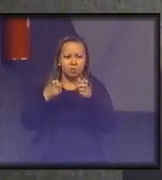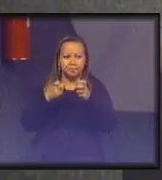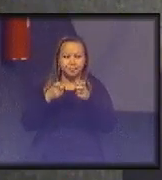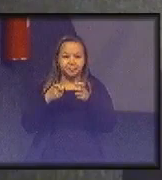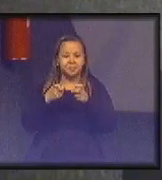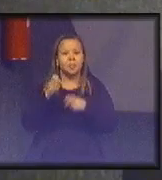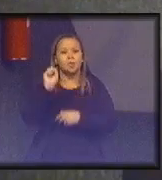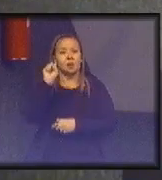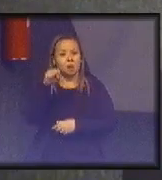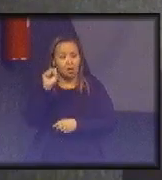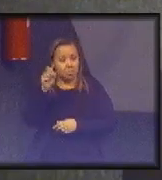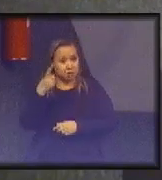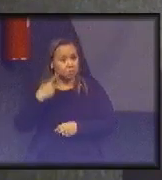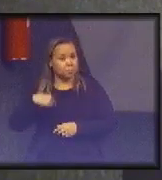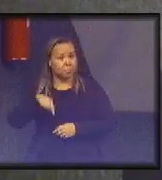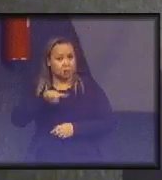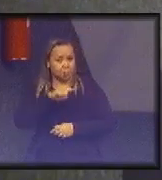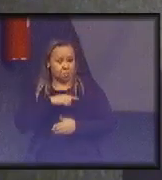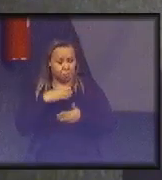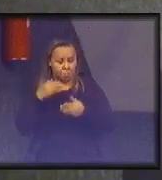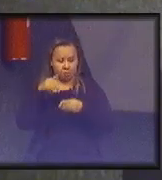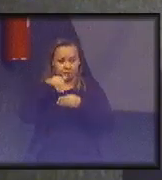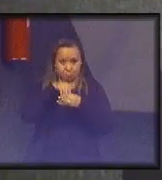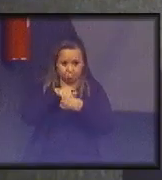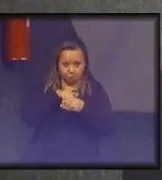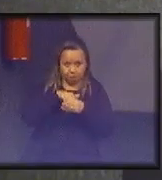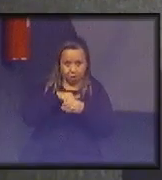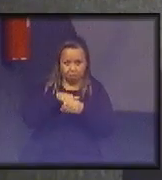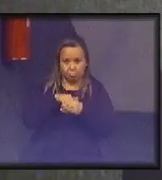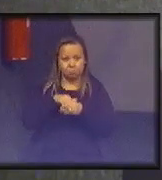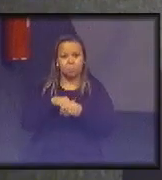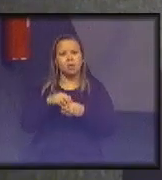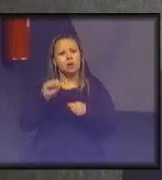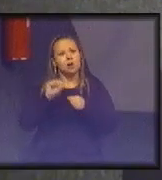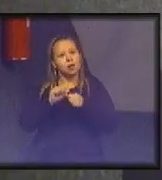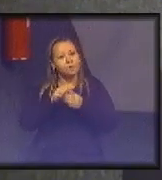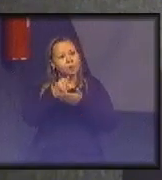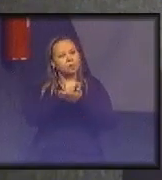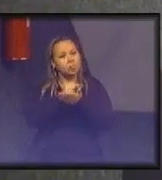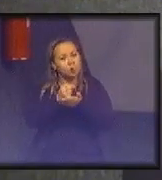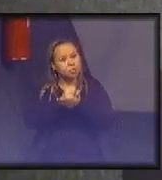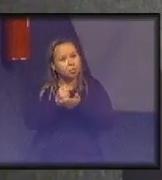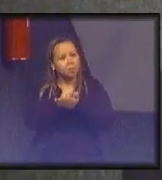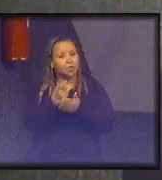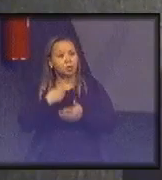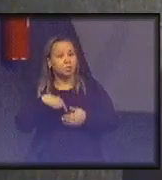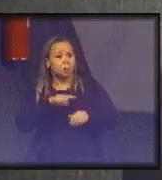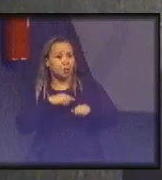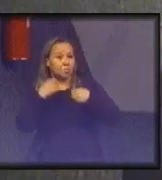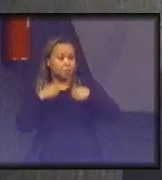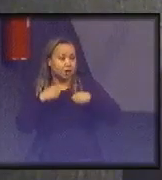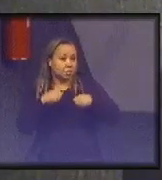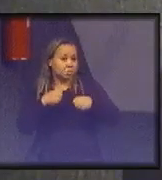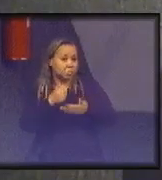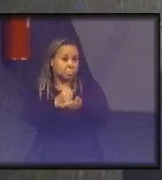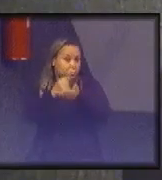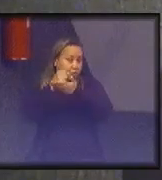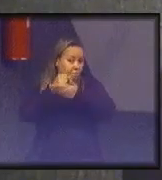Sim, dentro do Departamento de Pesquisa Judiciária é feito esse monitoramento. Agora, que a gente precisa contar com o apoio de vocês,